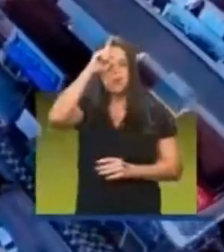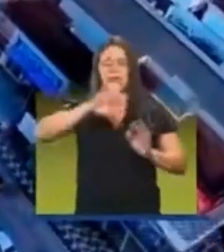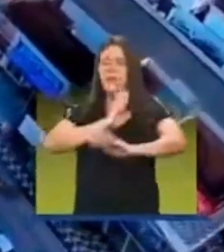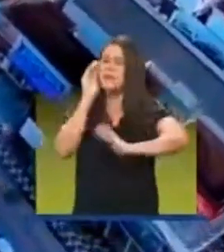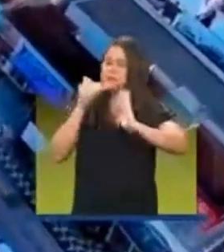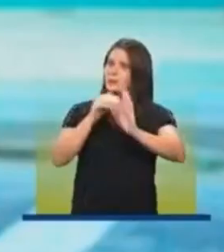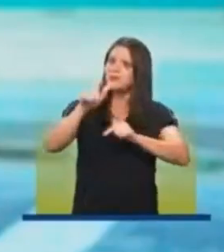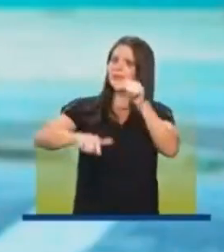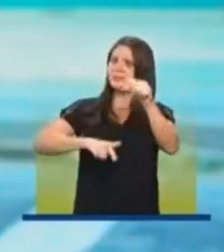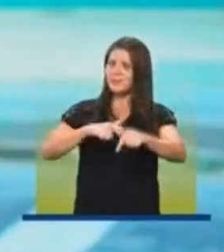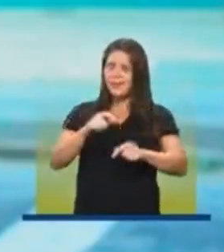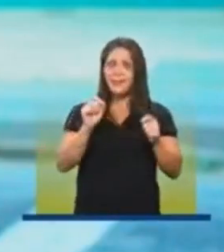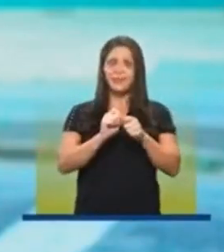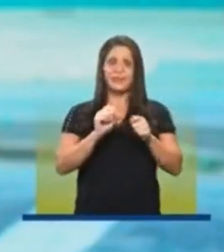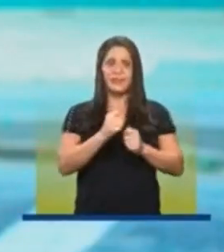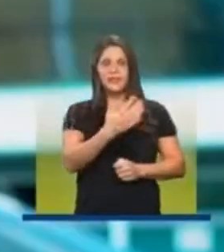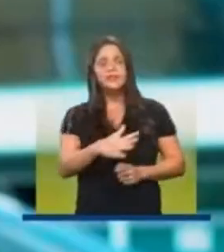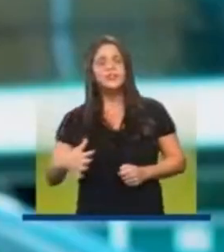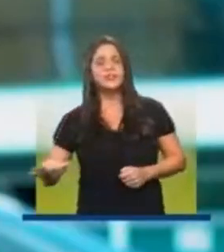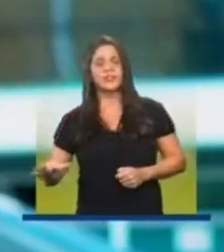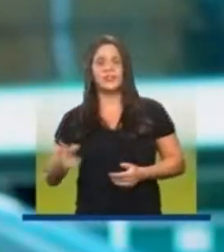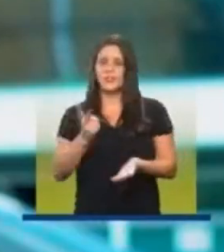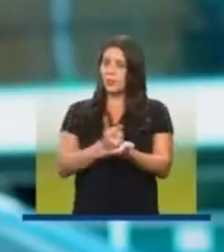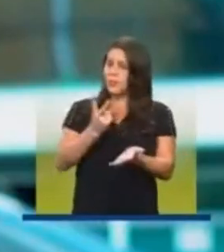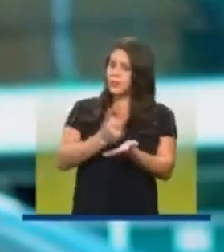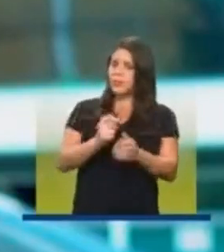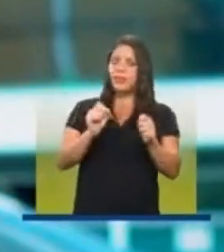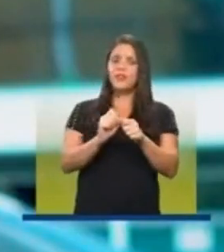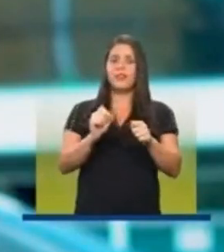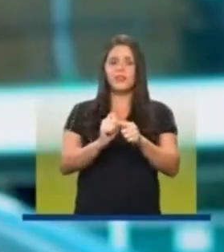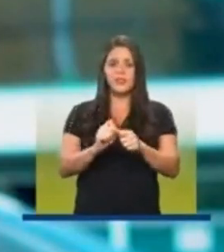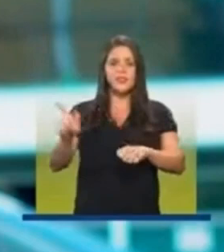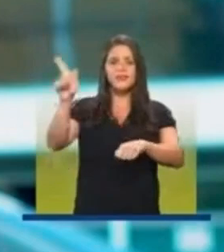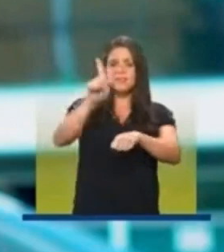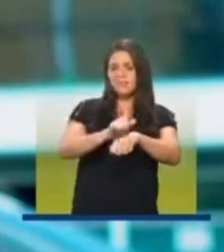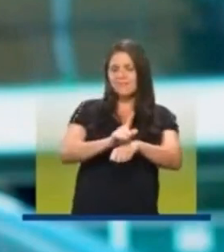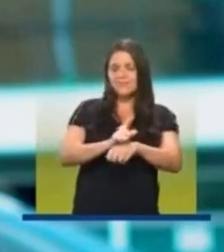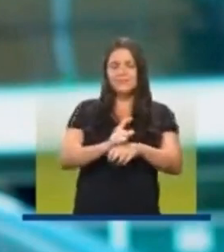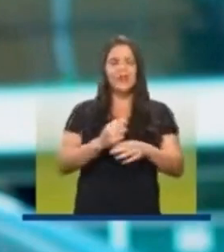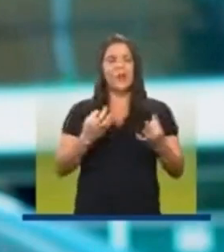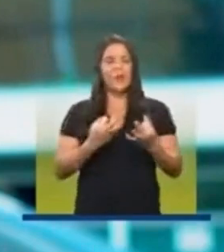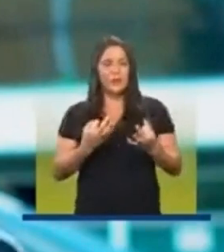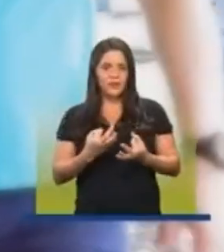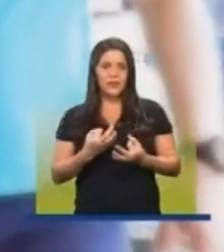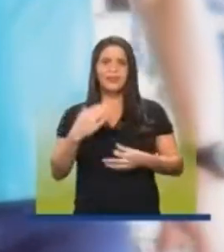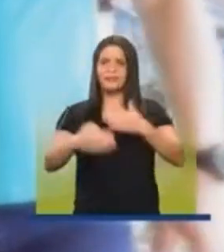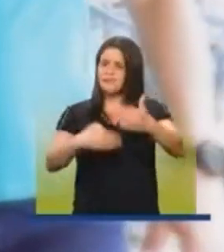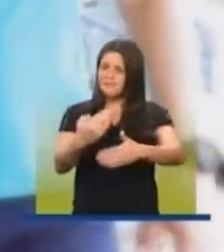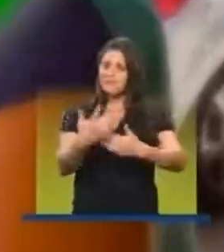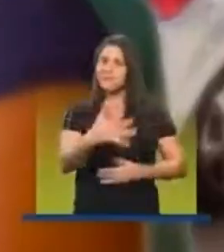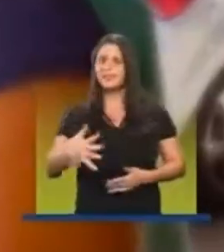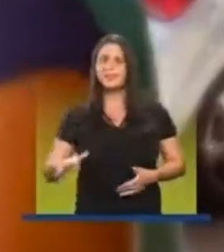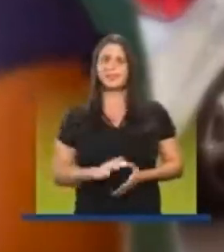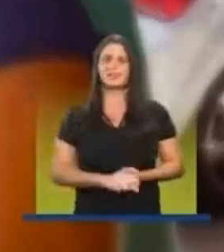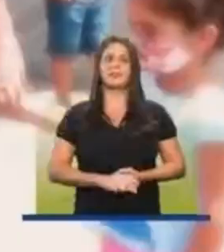por todo o trabalho que vocês fizeram aqui em Santos. Vamos continuar fazendo uma bela gestão para que Santos continue seguindo em frente.